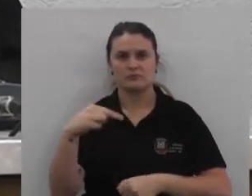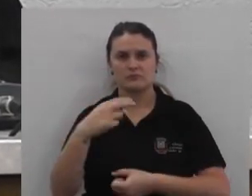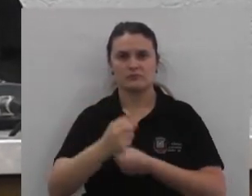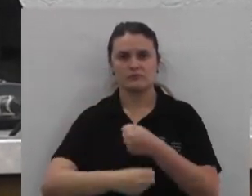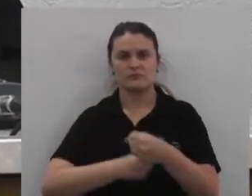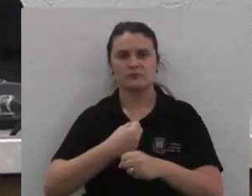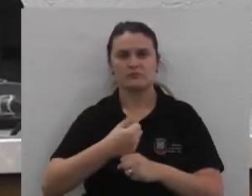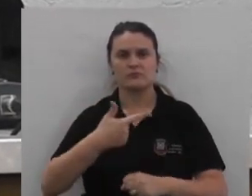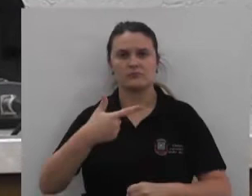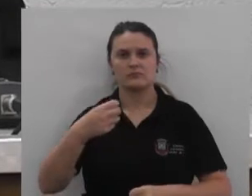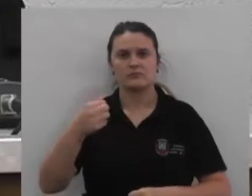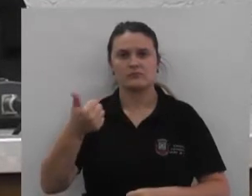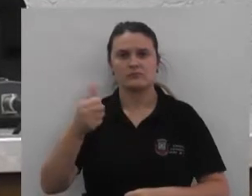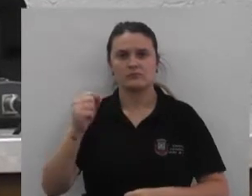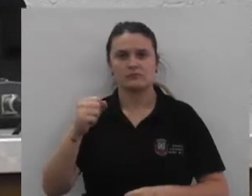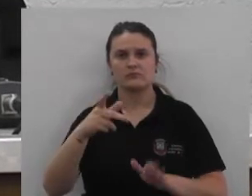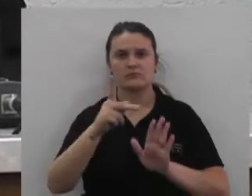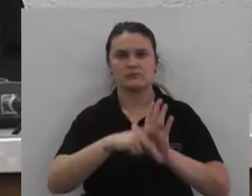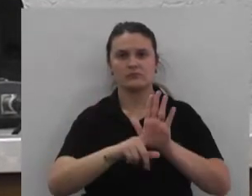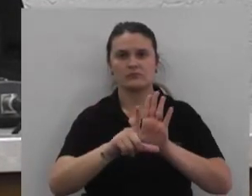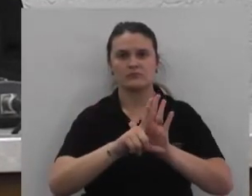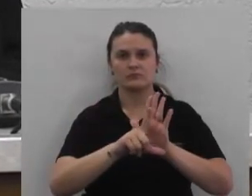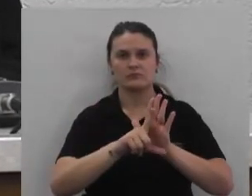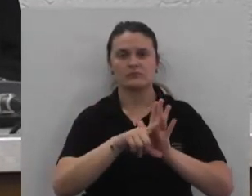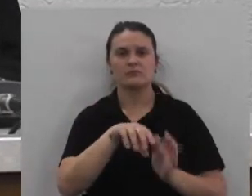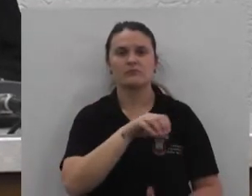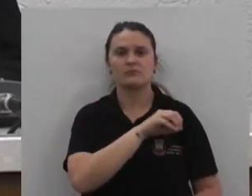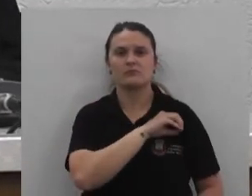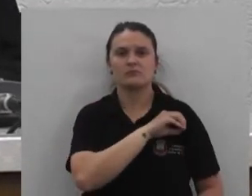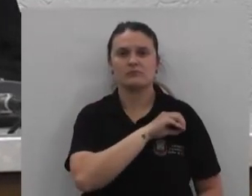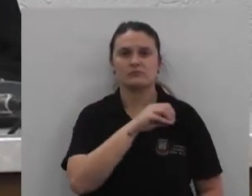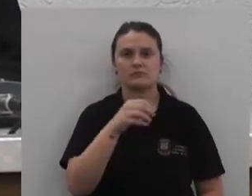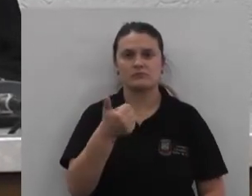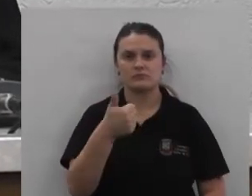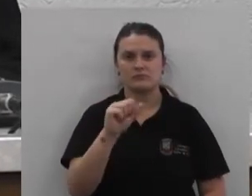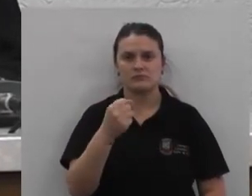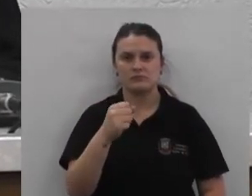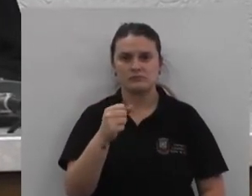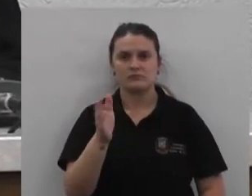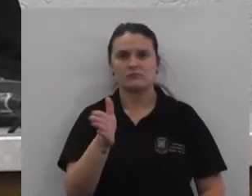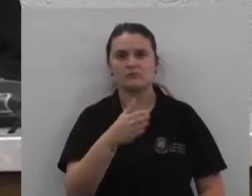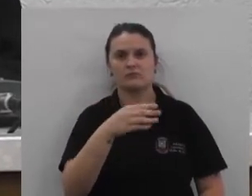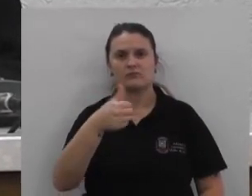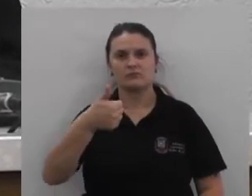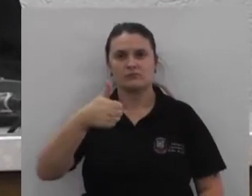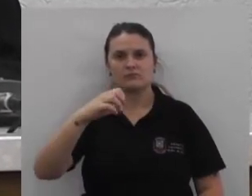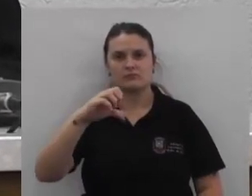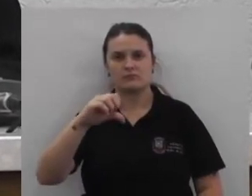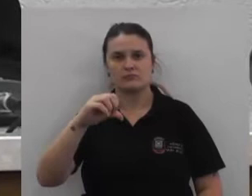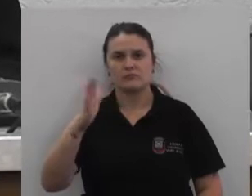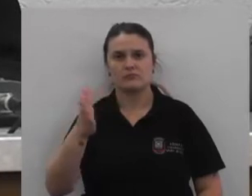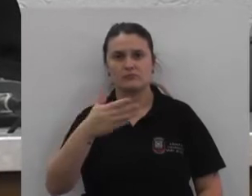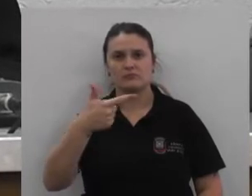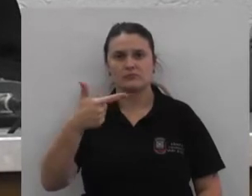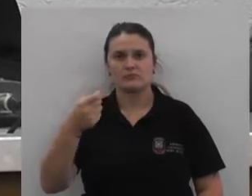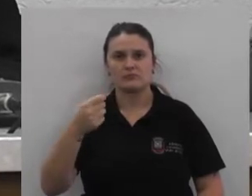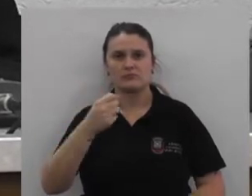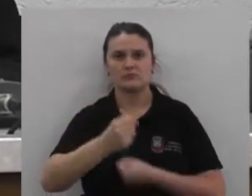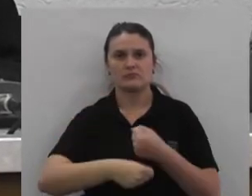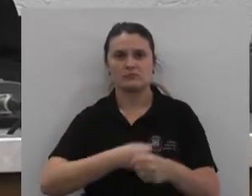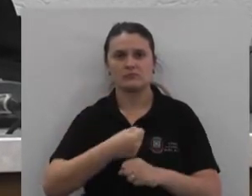Dos projetos de lei ordinária De número 18, 19 e 20 de 2018